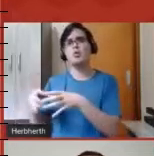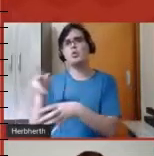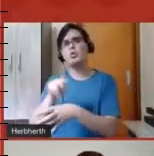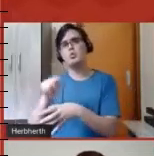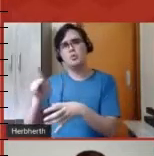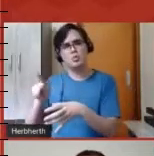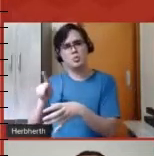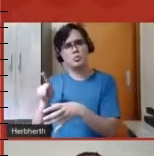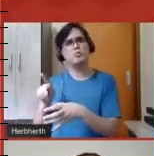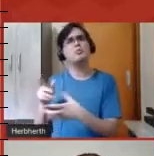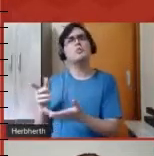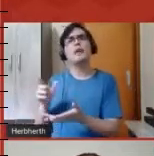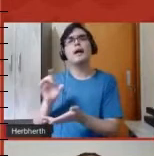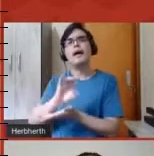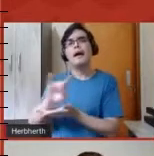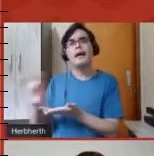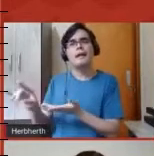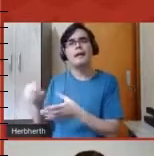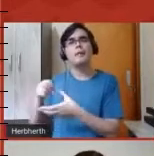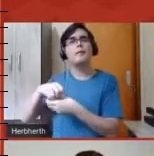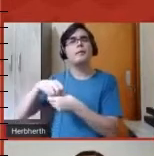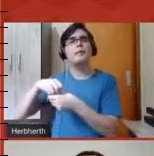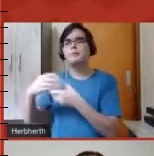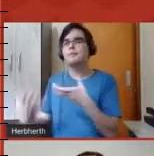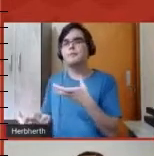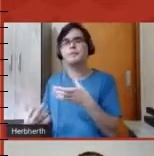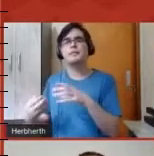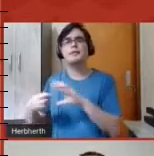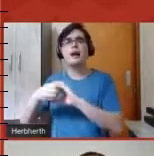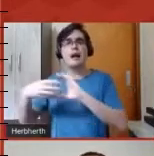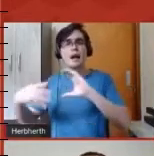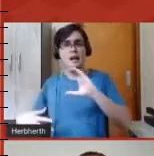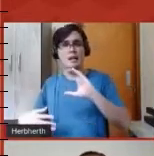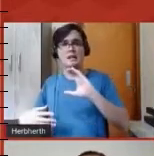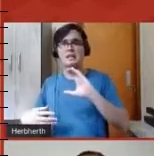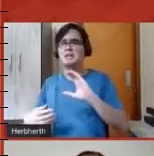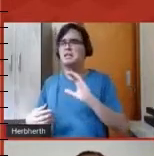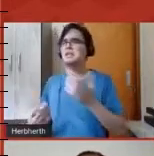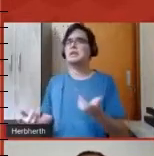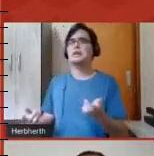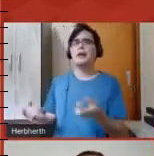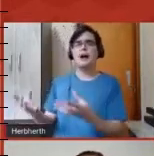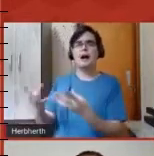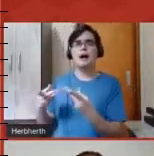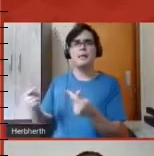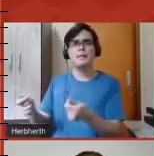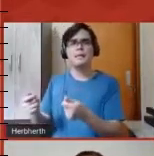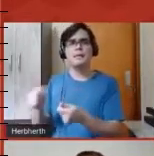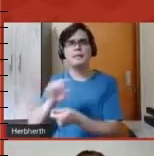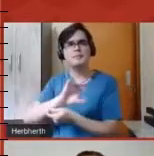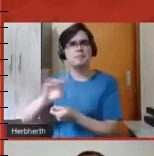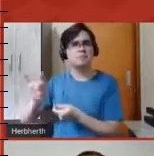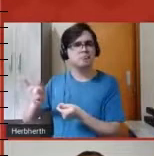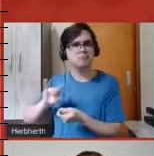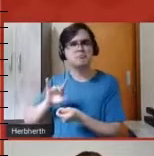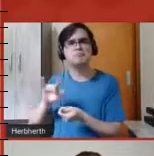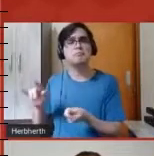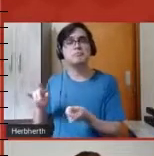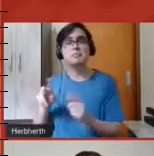as suas características, cada um com as suas habilidades, cada um tendo uma visão